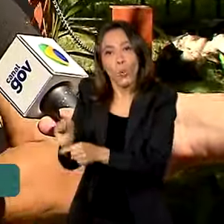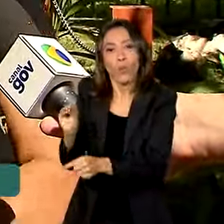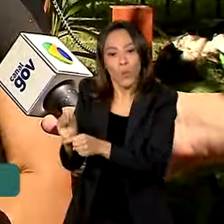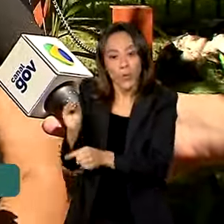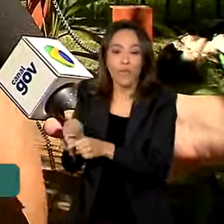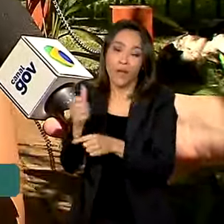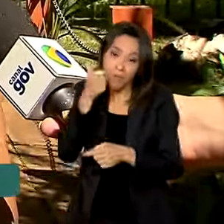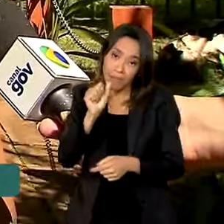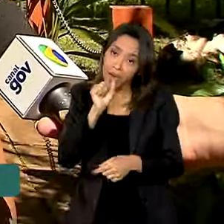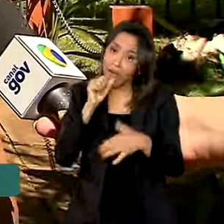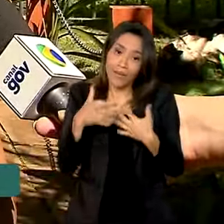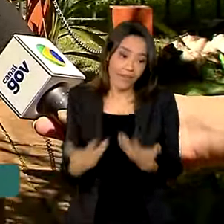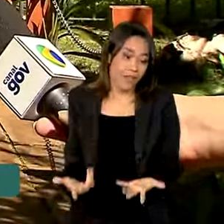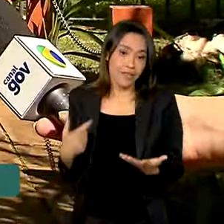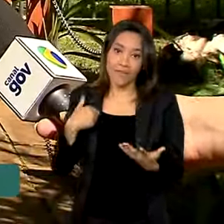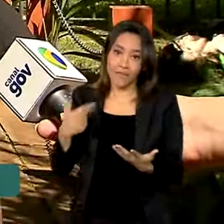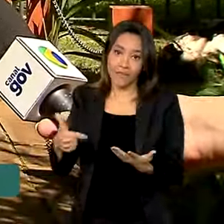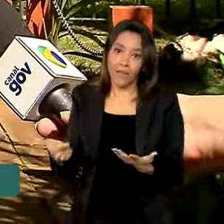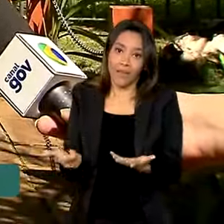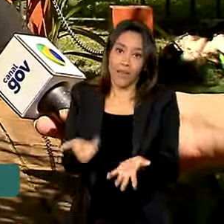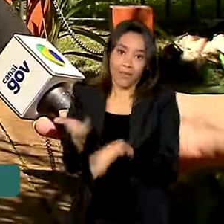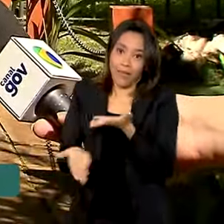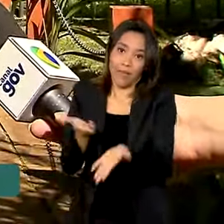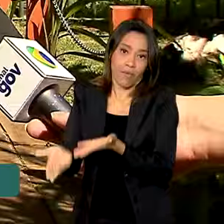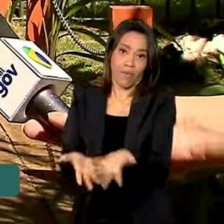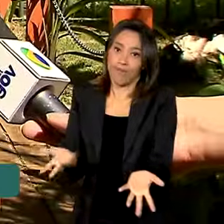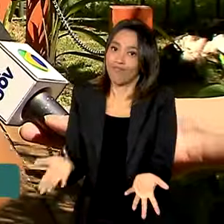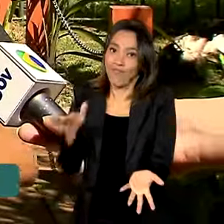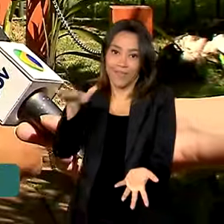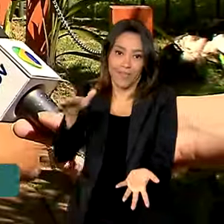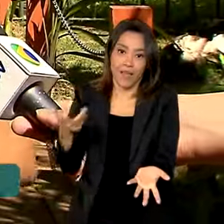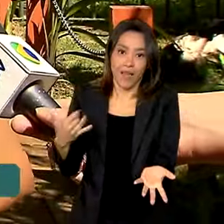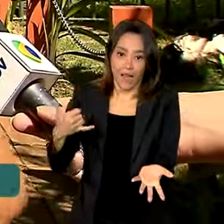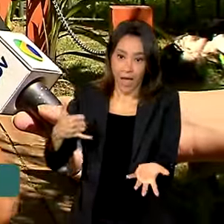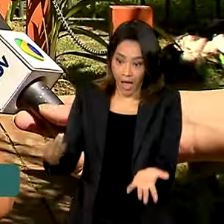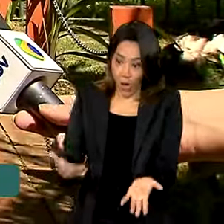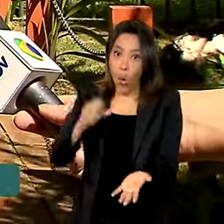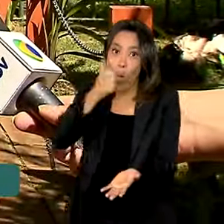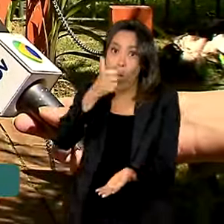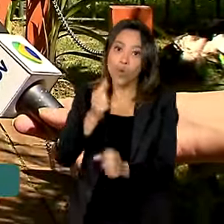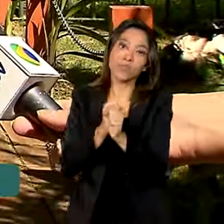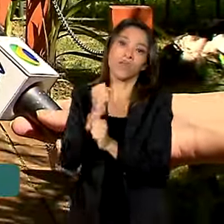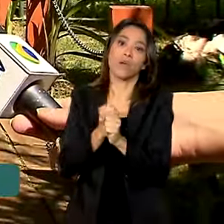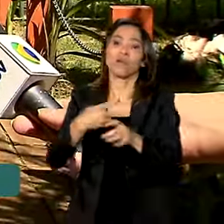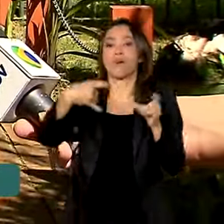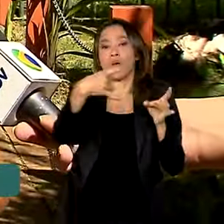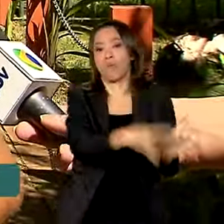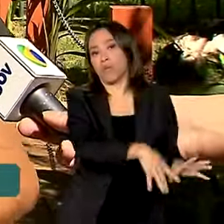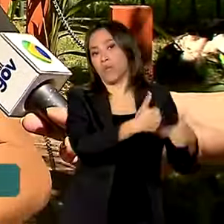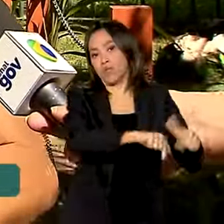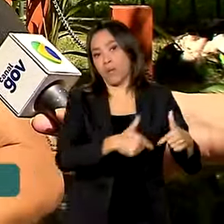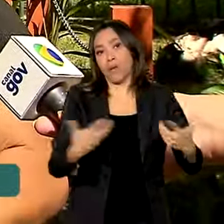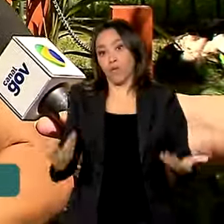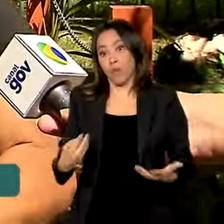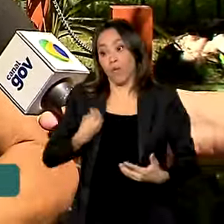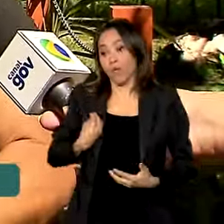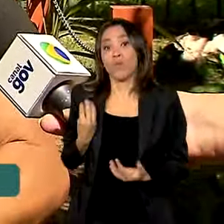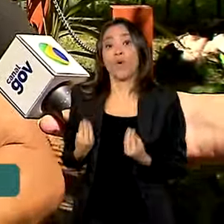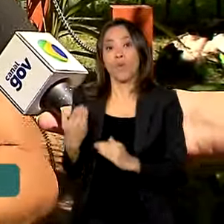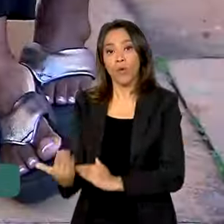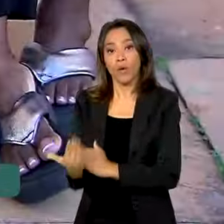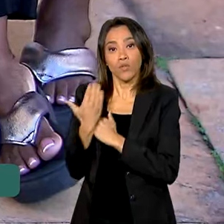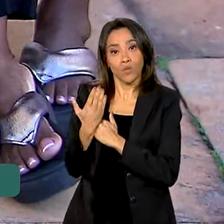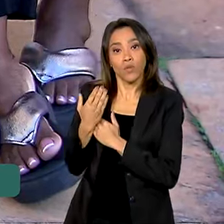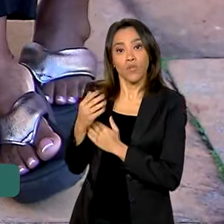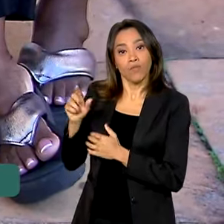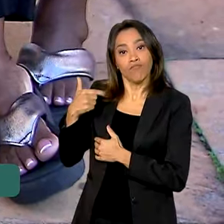não sei como é que é, não tem tratamento para criança, né. Aí tem 11 anos que eu parei de trabalhar, então eu sobrevivo mesmo só com o benefício